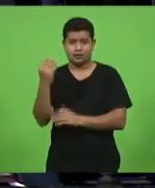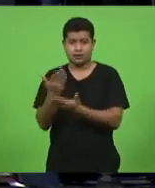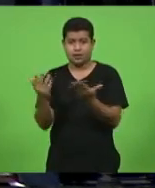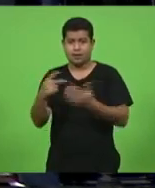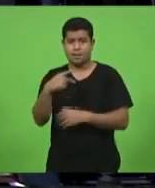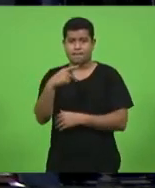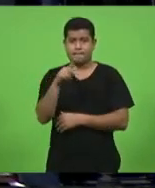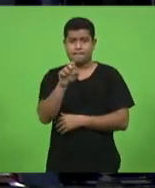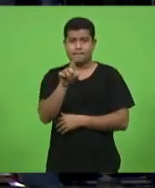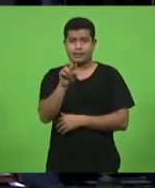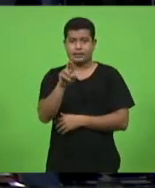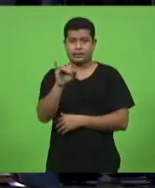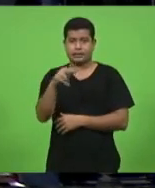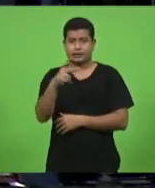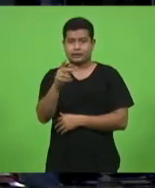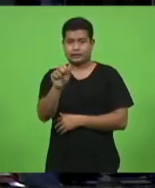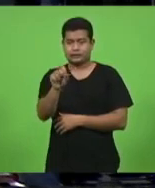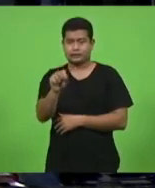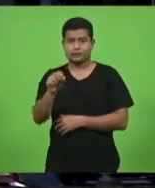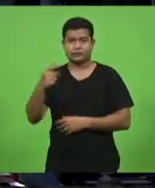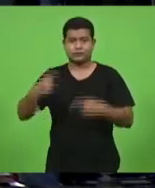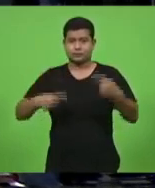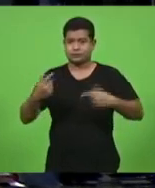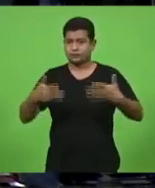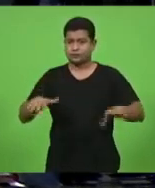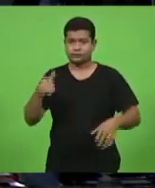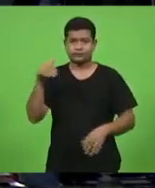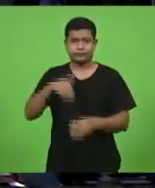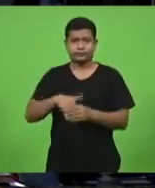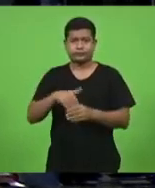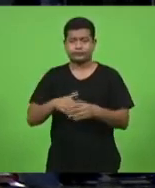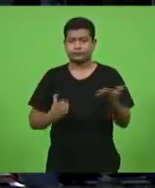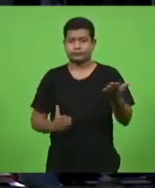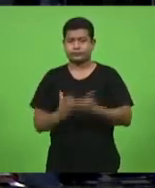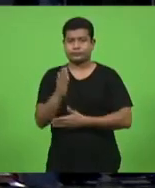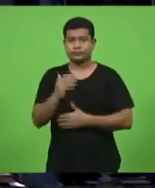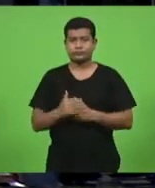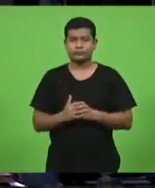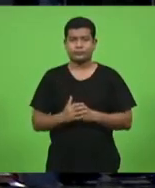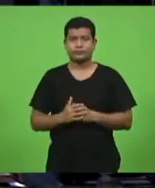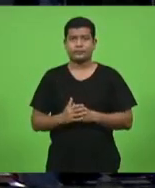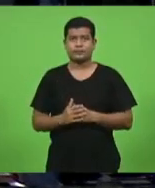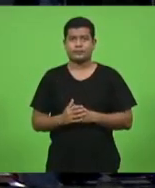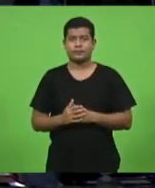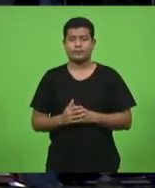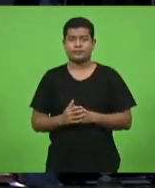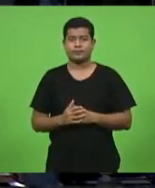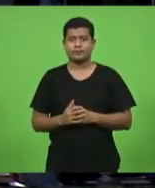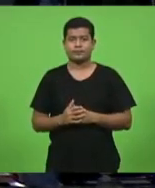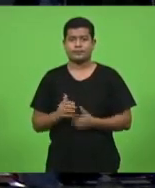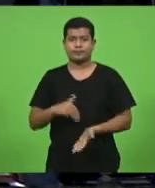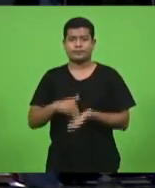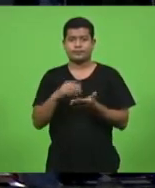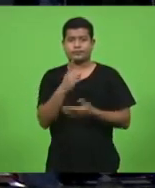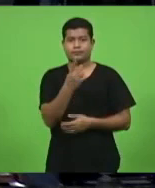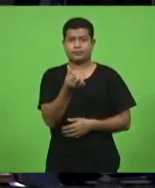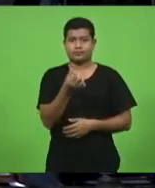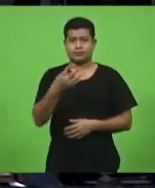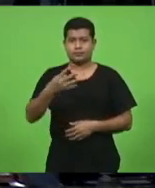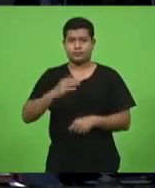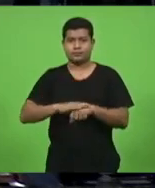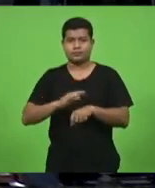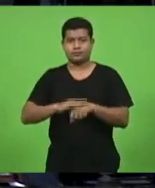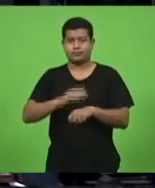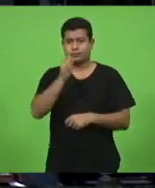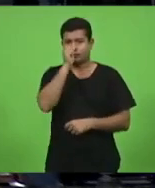Pedras Grandes em discussão não havendo em votação está aprovado moção número 164 deputado João